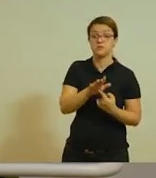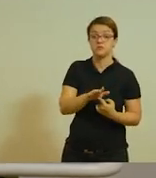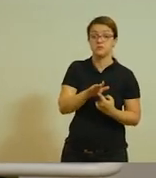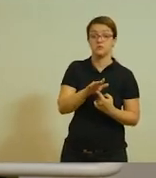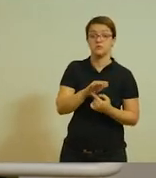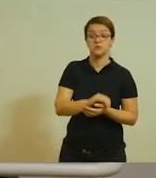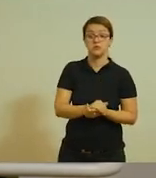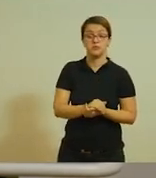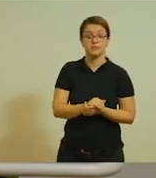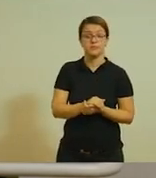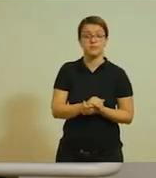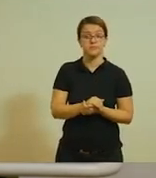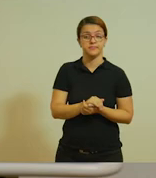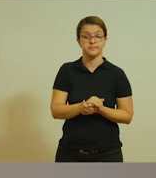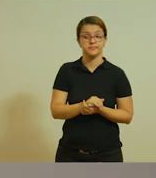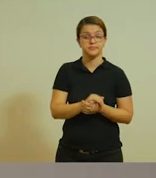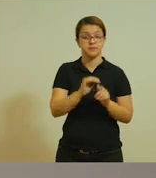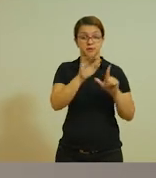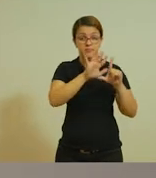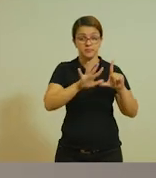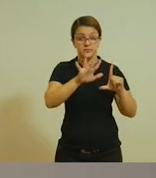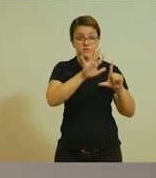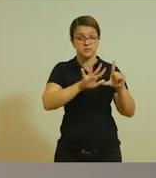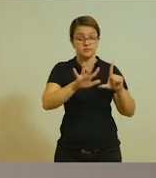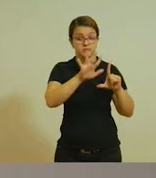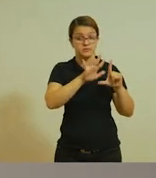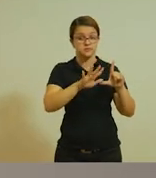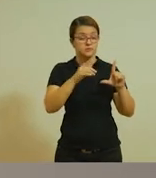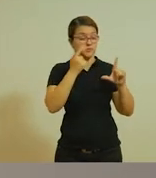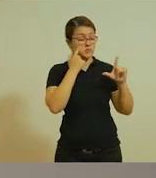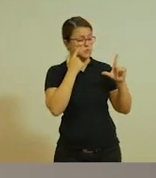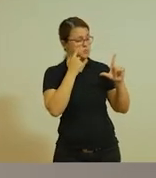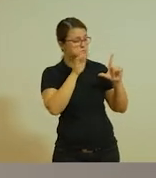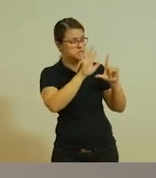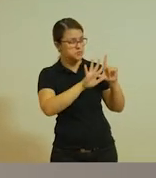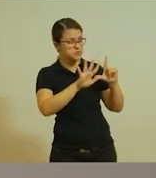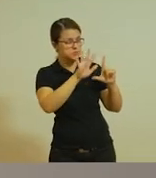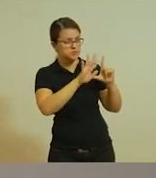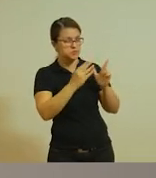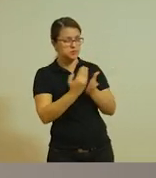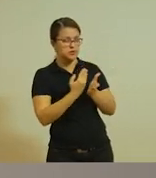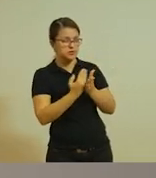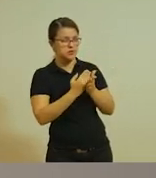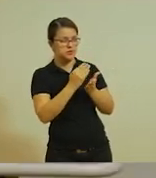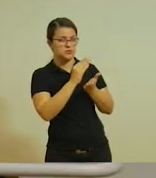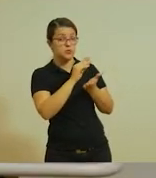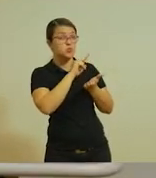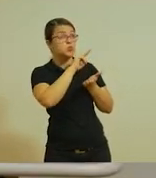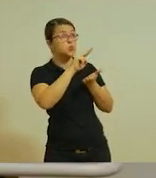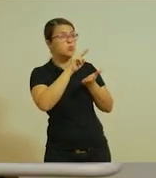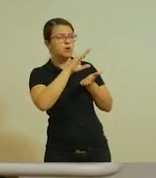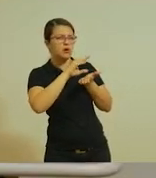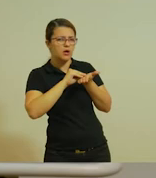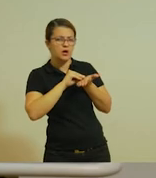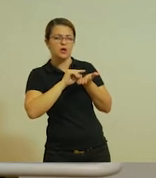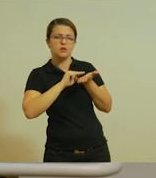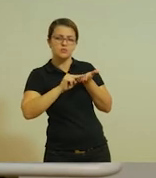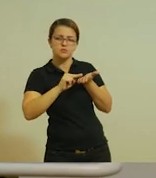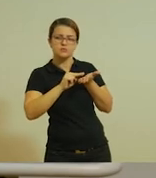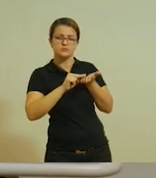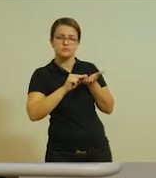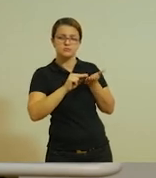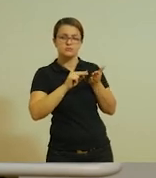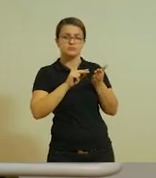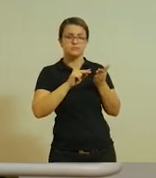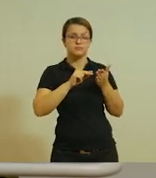mostrar aqui as imagens. E aí, vocês podem registrar no caderno. Certo? Esta